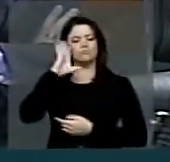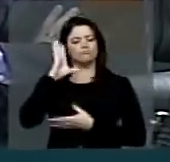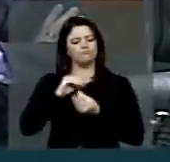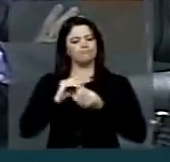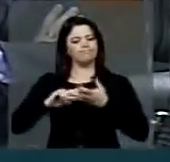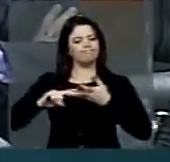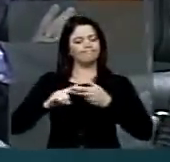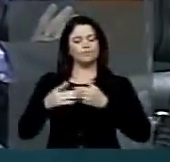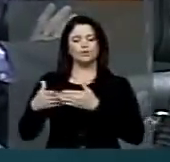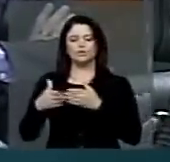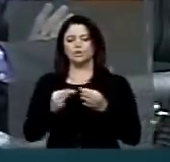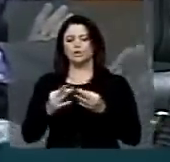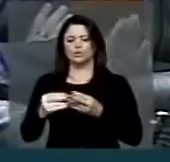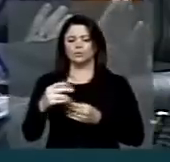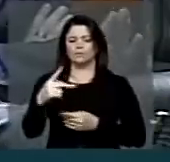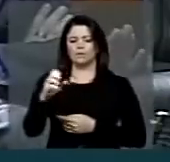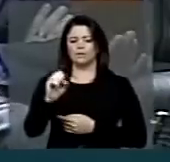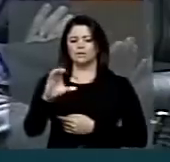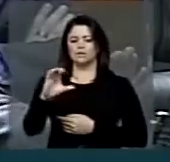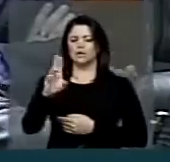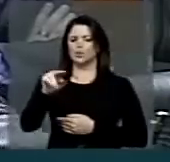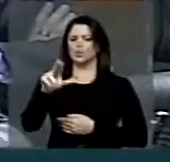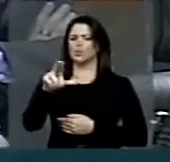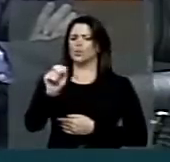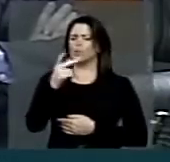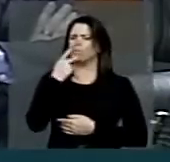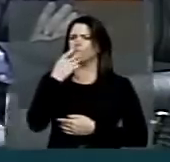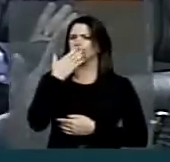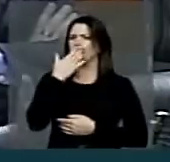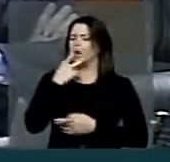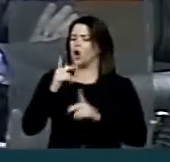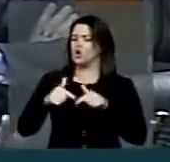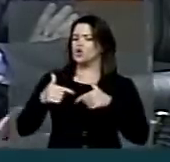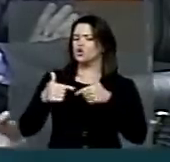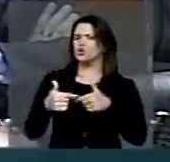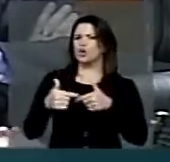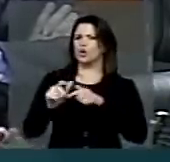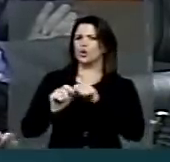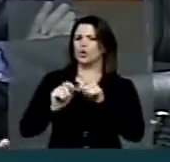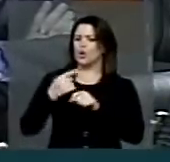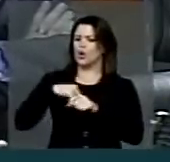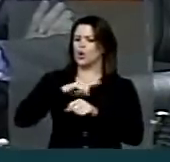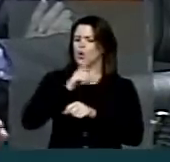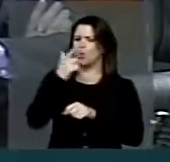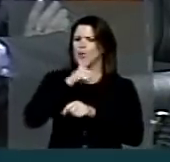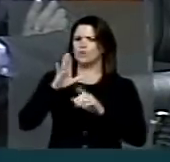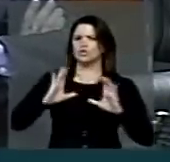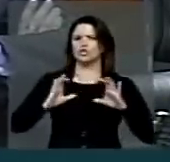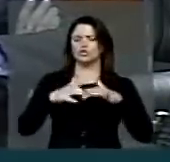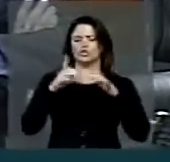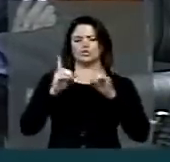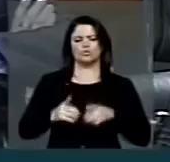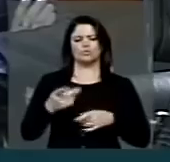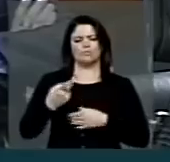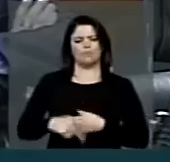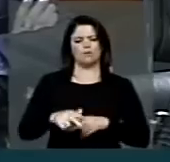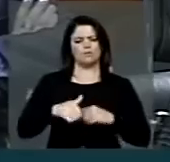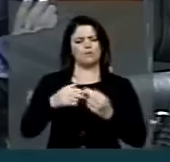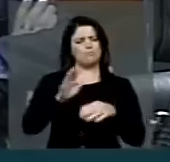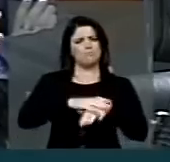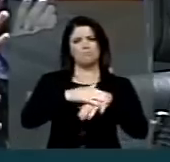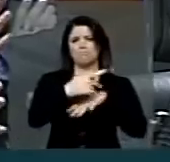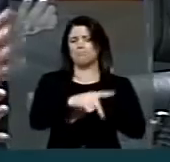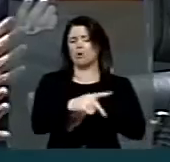processo, O PSC, em momento algum, lutou para que pudesse ter a Comissão de Direitos Humanos. Foi o próprio